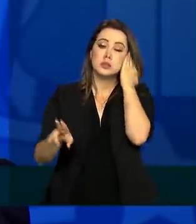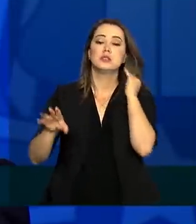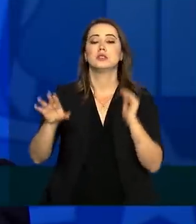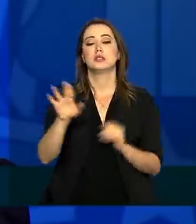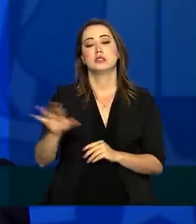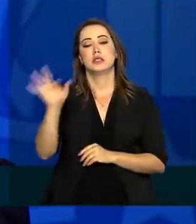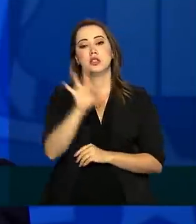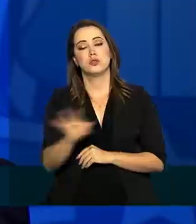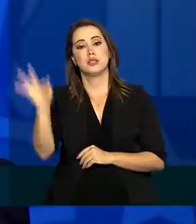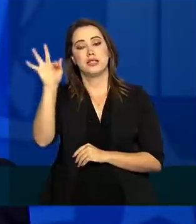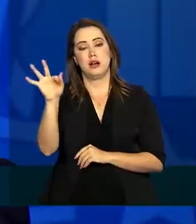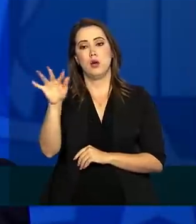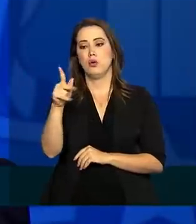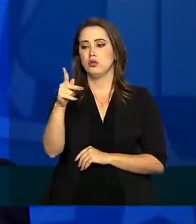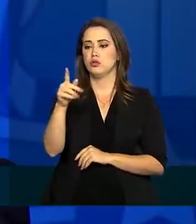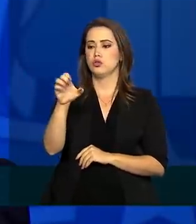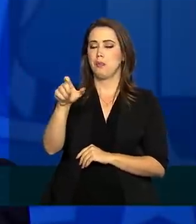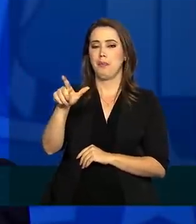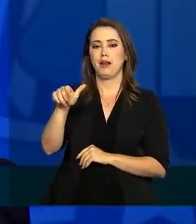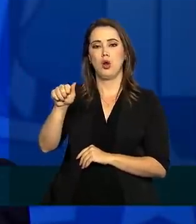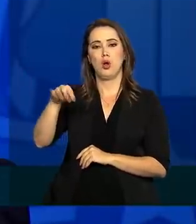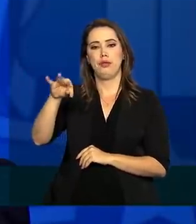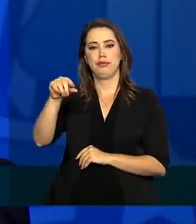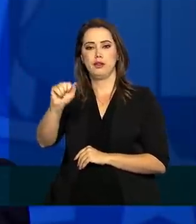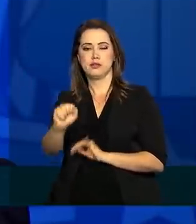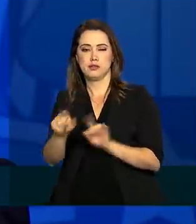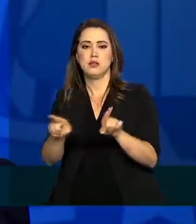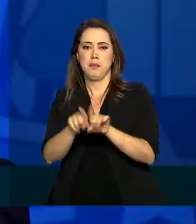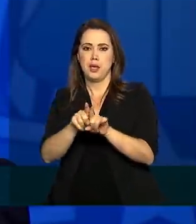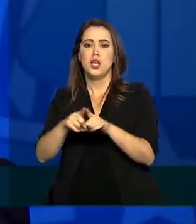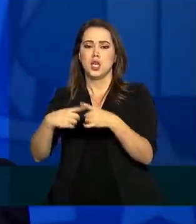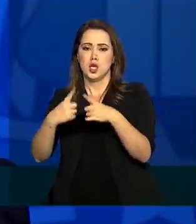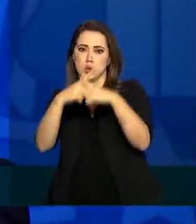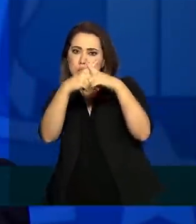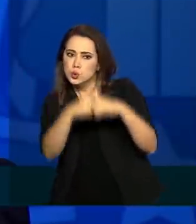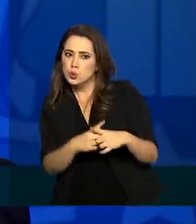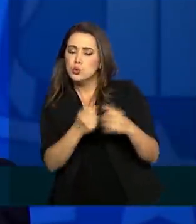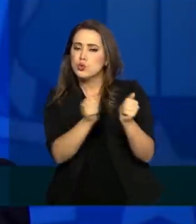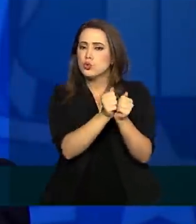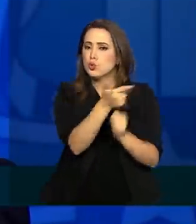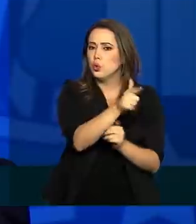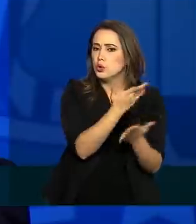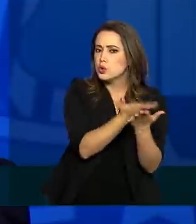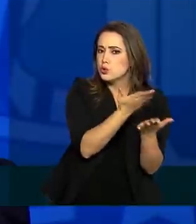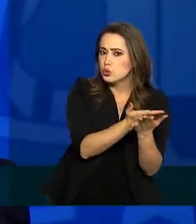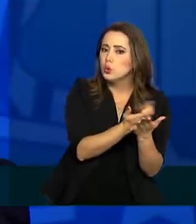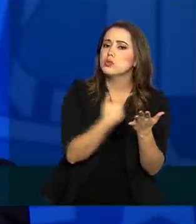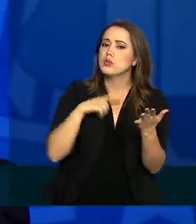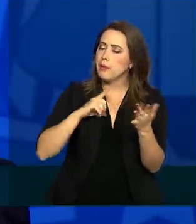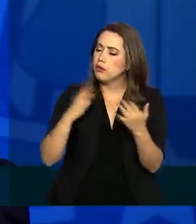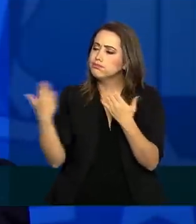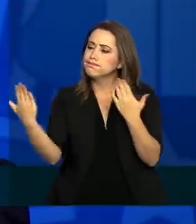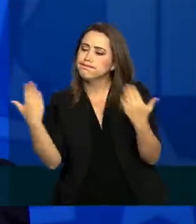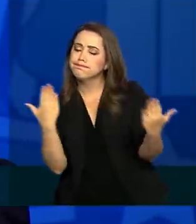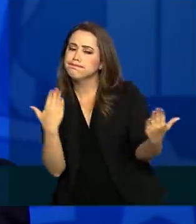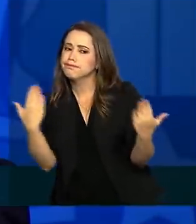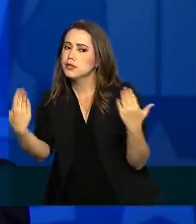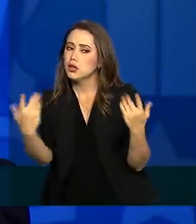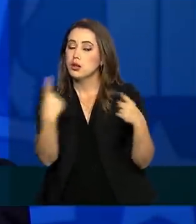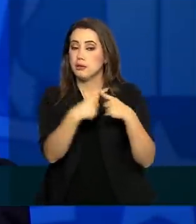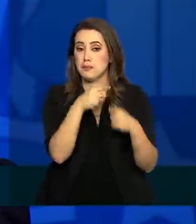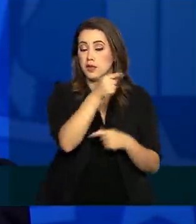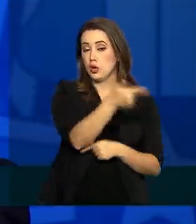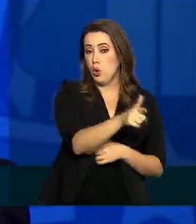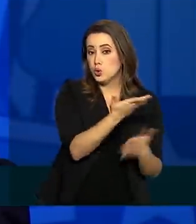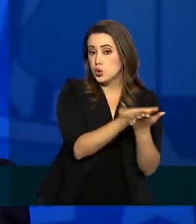Pelotas, o FIPEL, serão ainda confrontados com outros estudos disponíveis, visto que outras estimativas apontaram um número